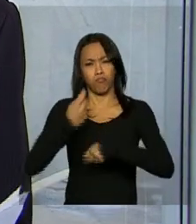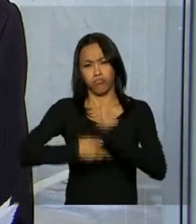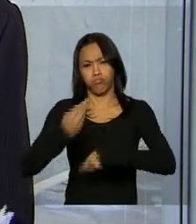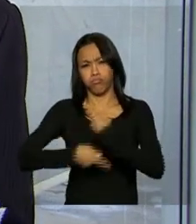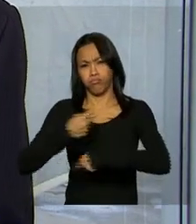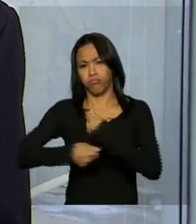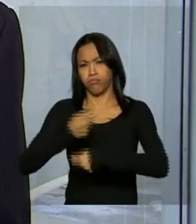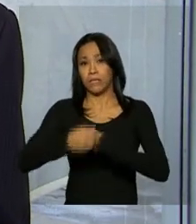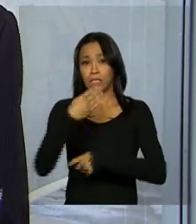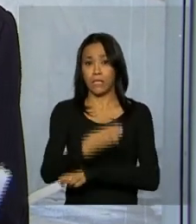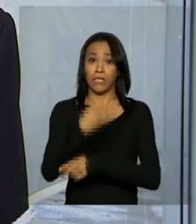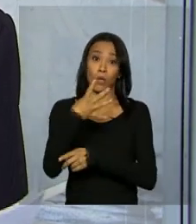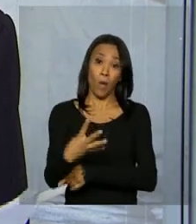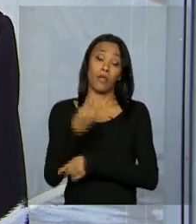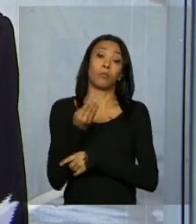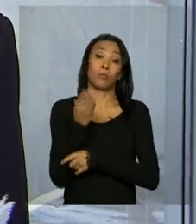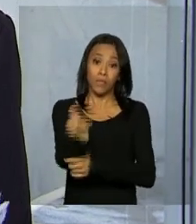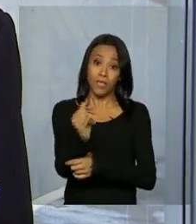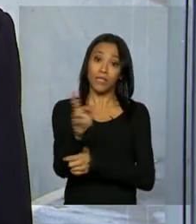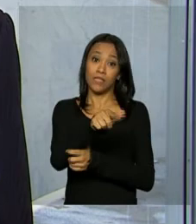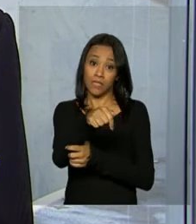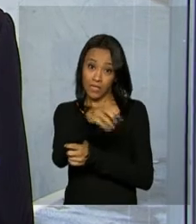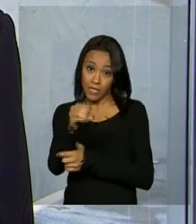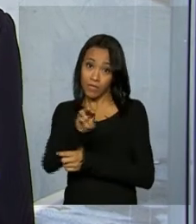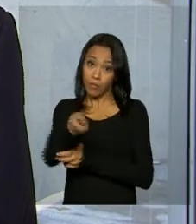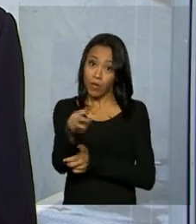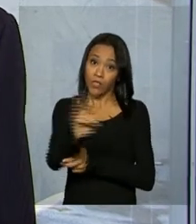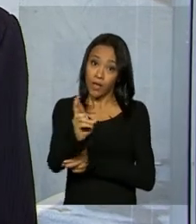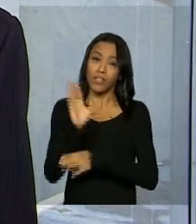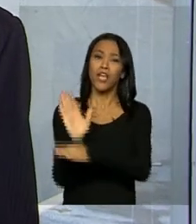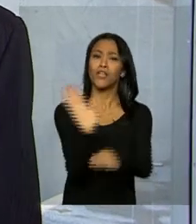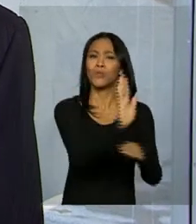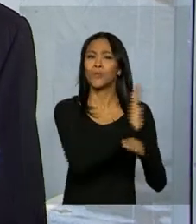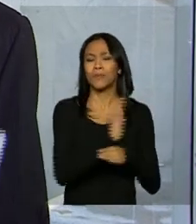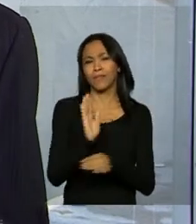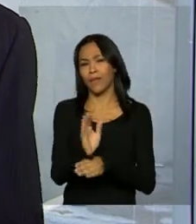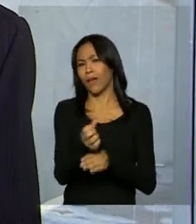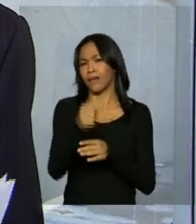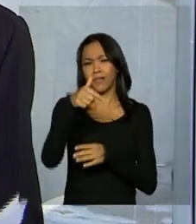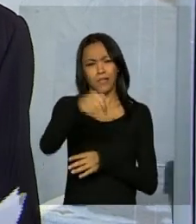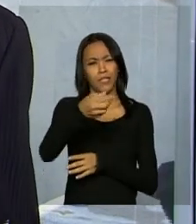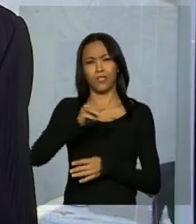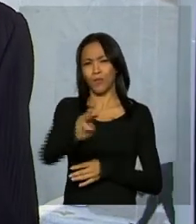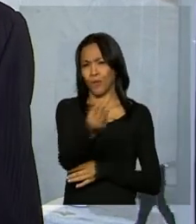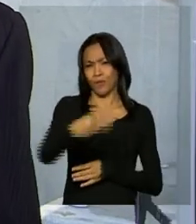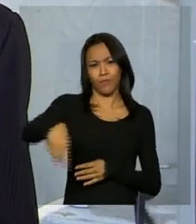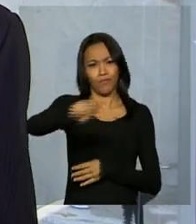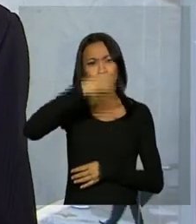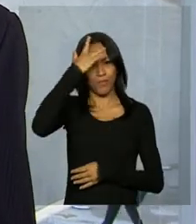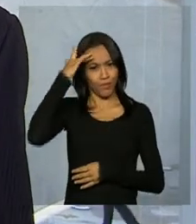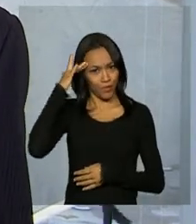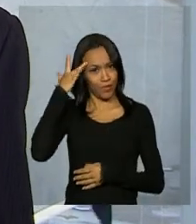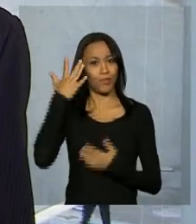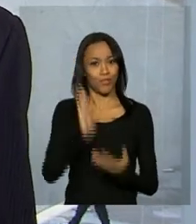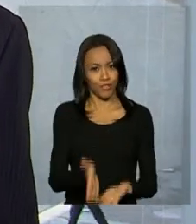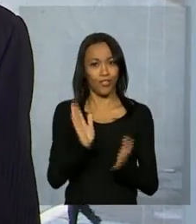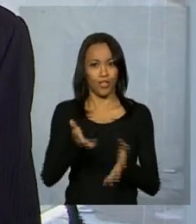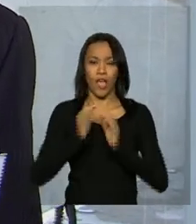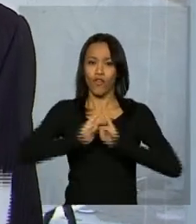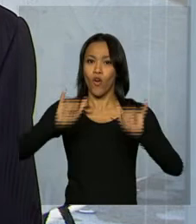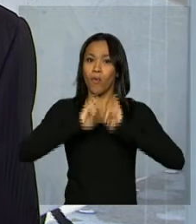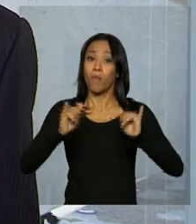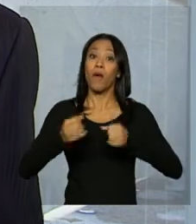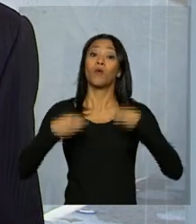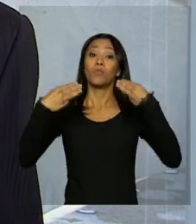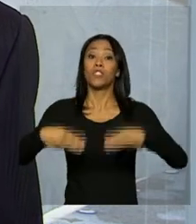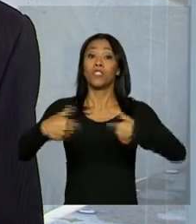,7 bilhões e beneficiar cerca de 7 milhões de trabalhadores, conforme a estimativa do Ministério